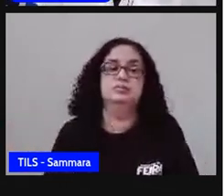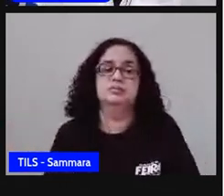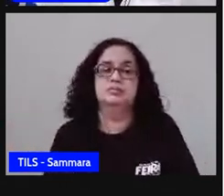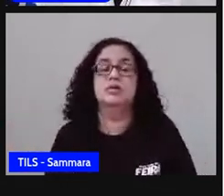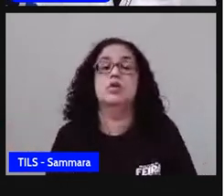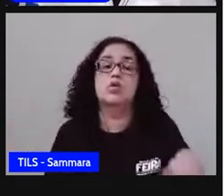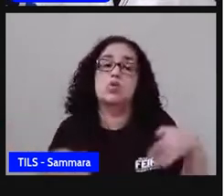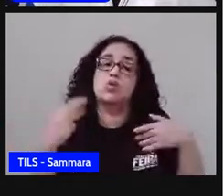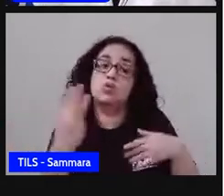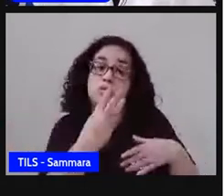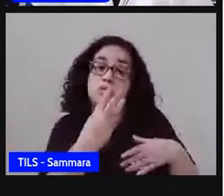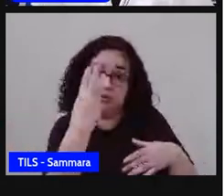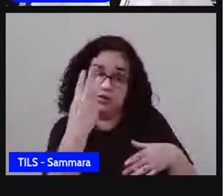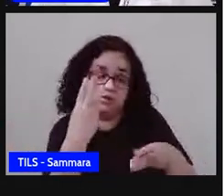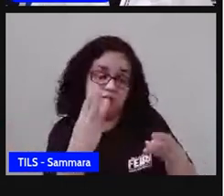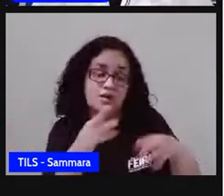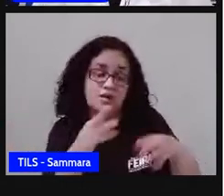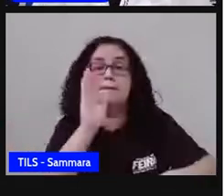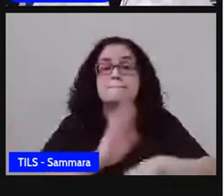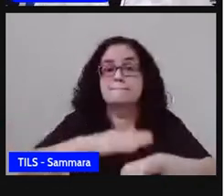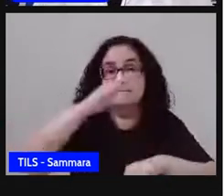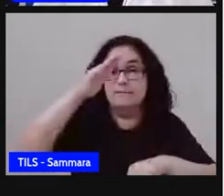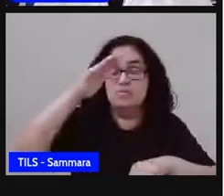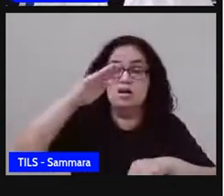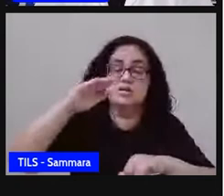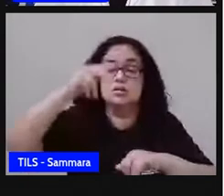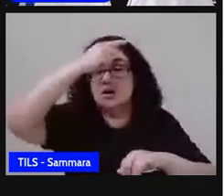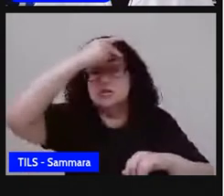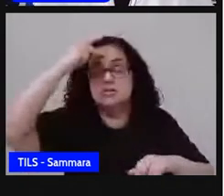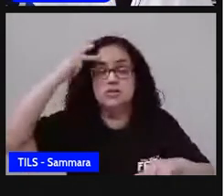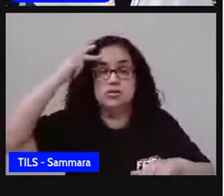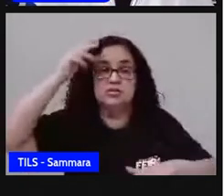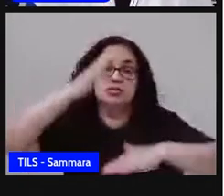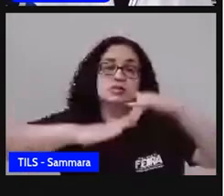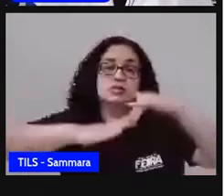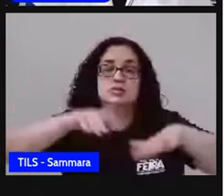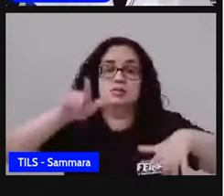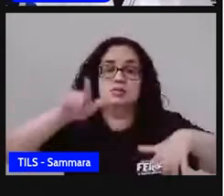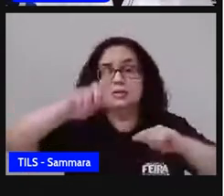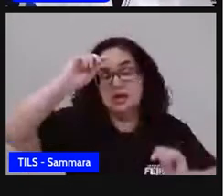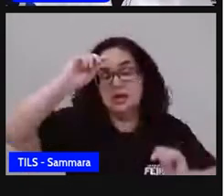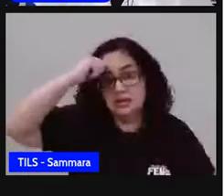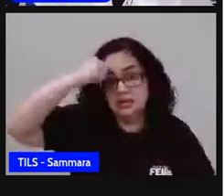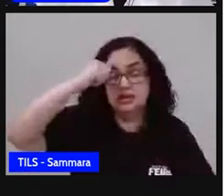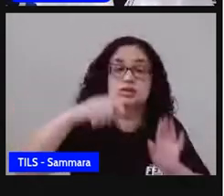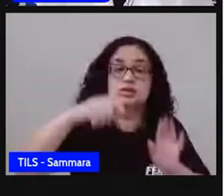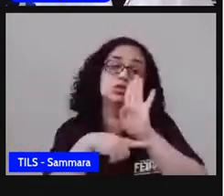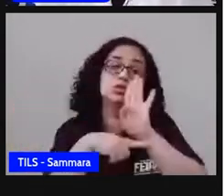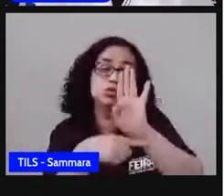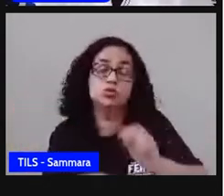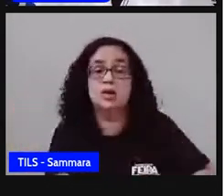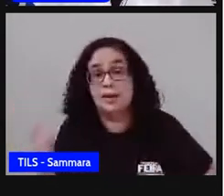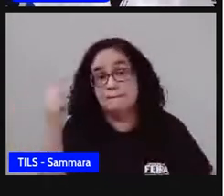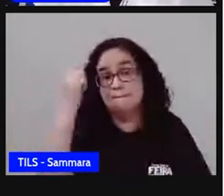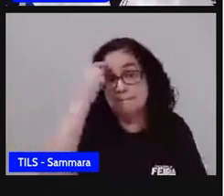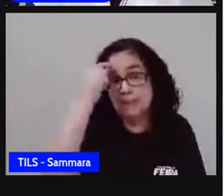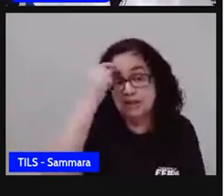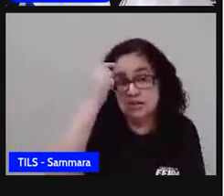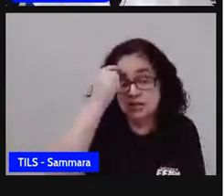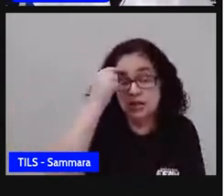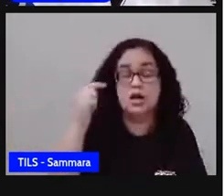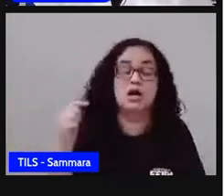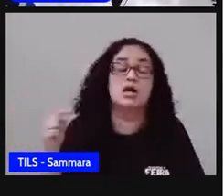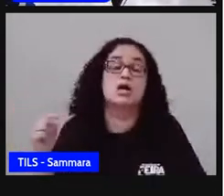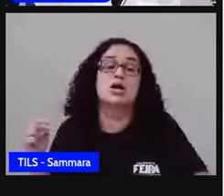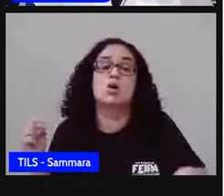E quais são os três cargos que mais têm representatividade negra? Isso nos ajuda a refletir a